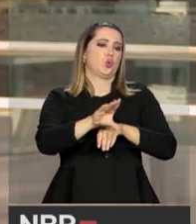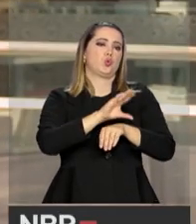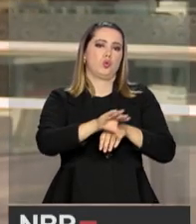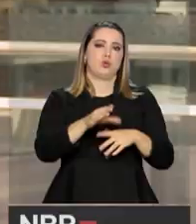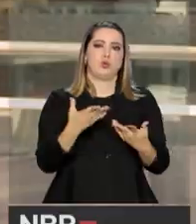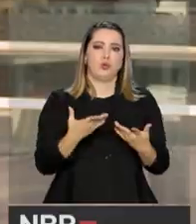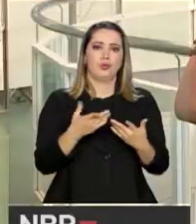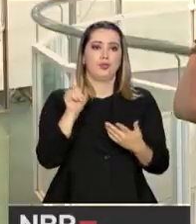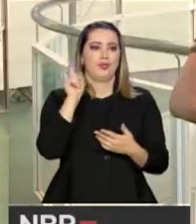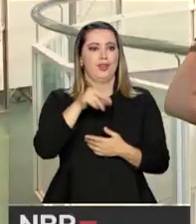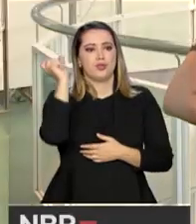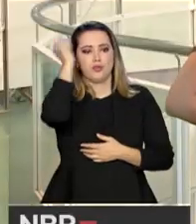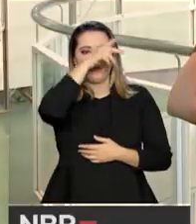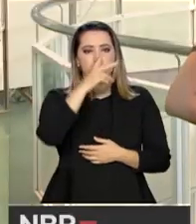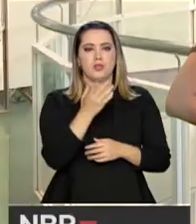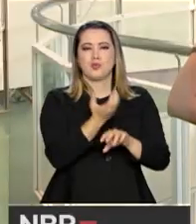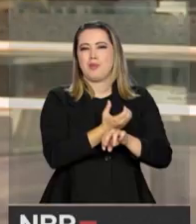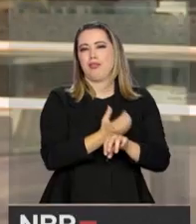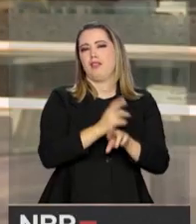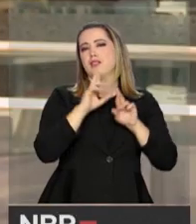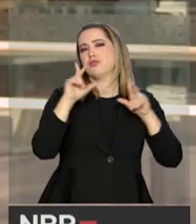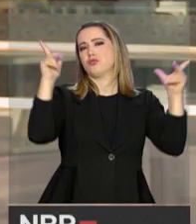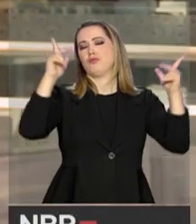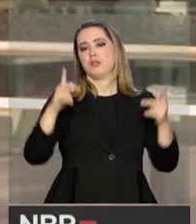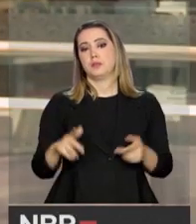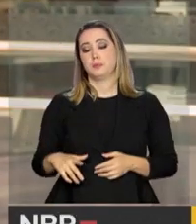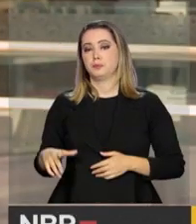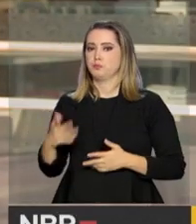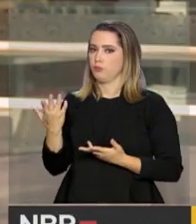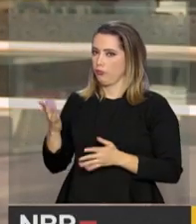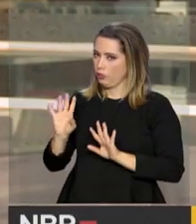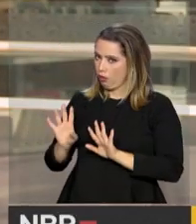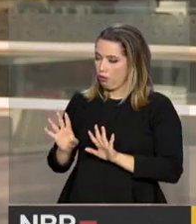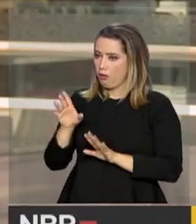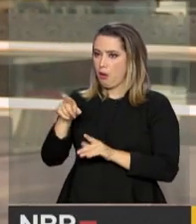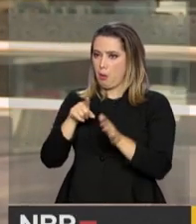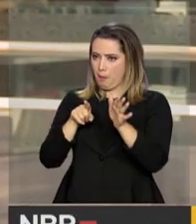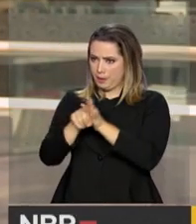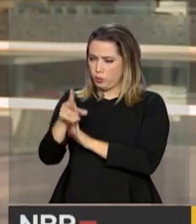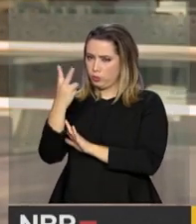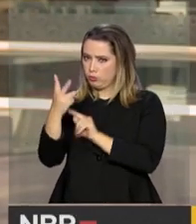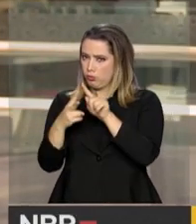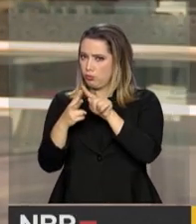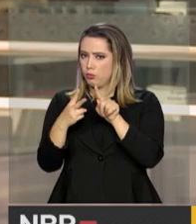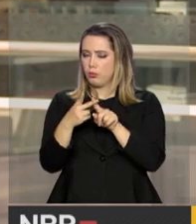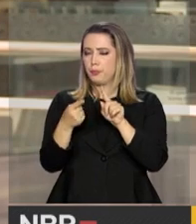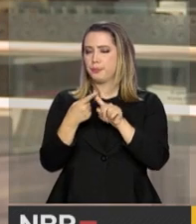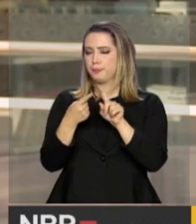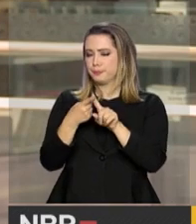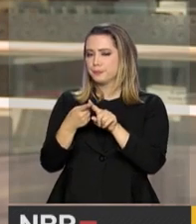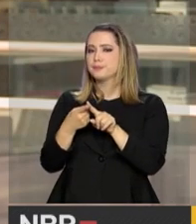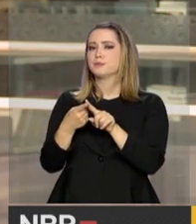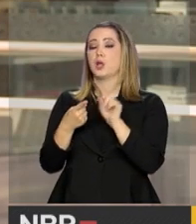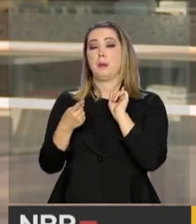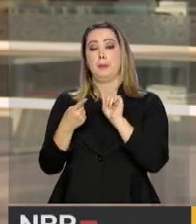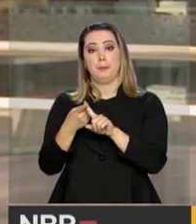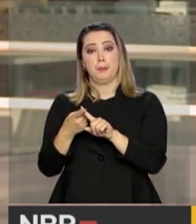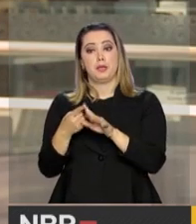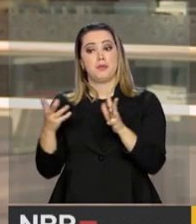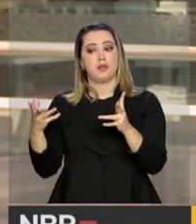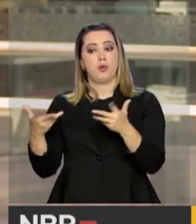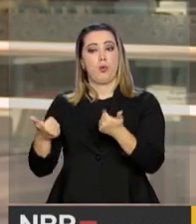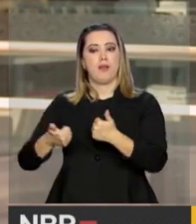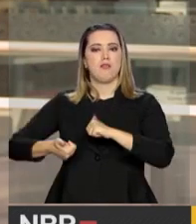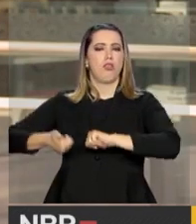à distância. Qual a sua opinião sobre isso? Ana, eu vou separar a sua pergunta em duas respostas. A primeira é com relação à qualidade da